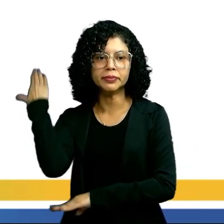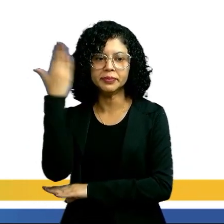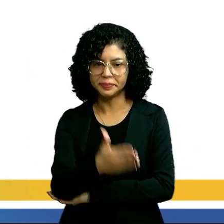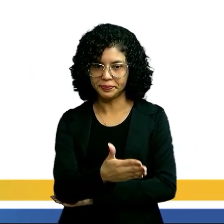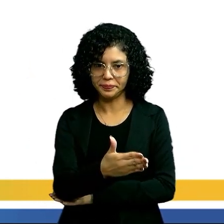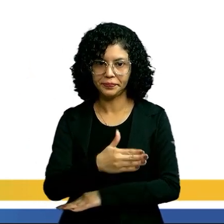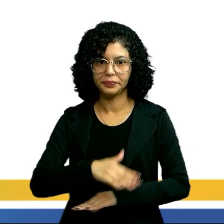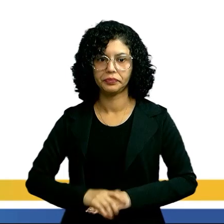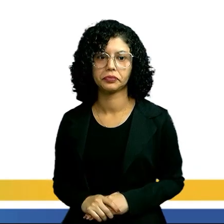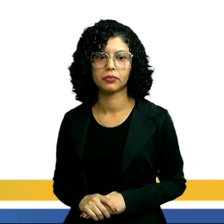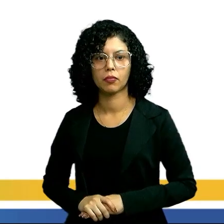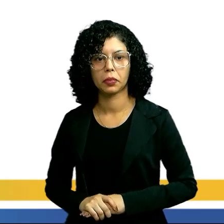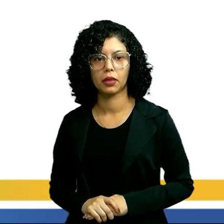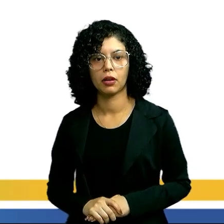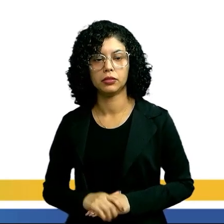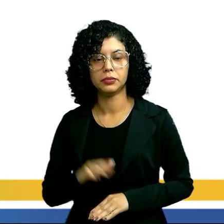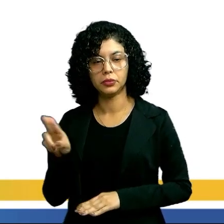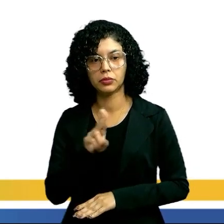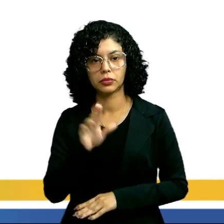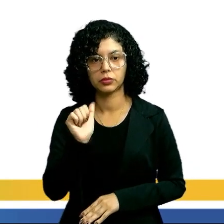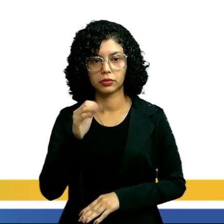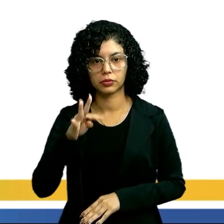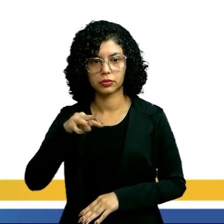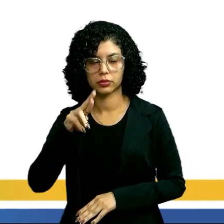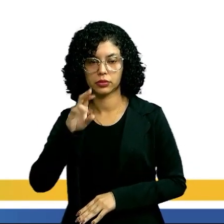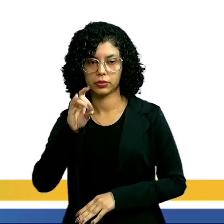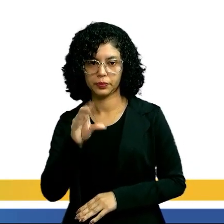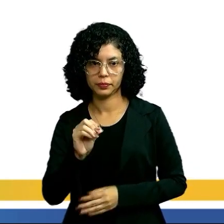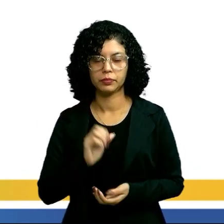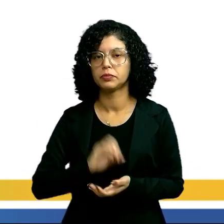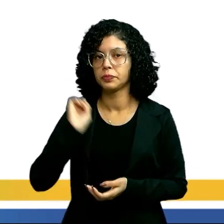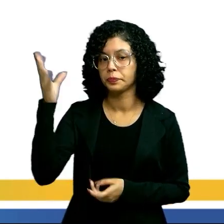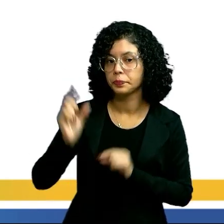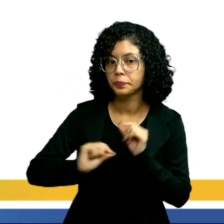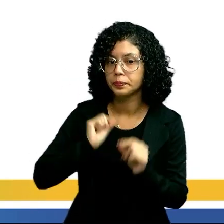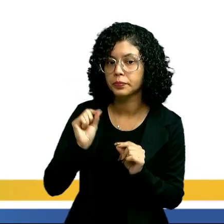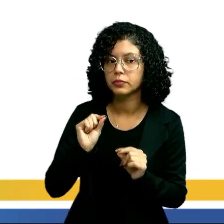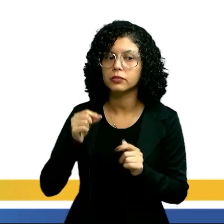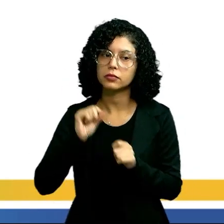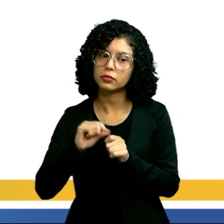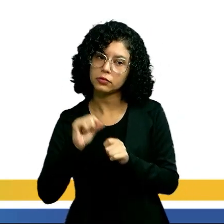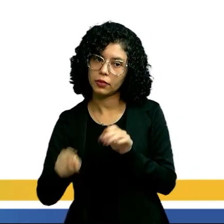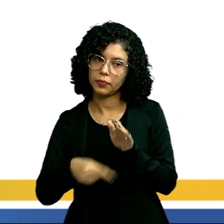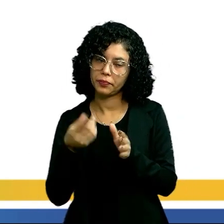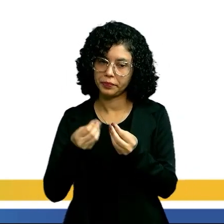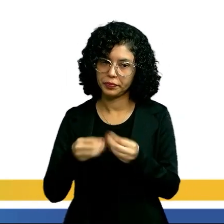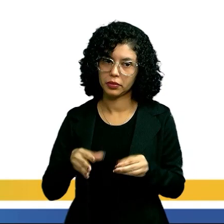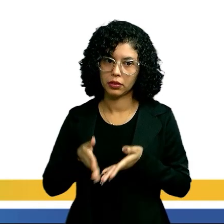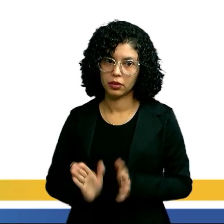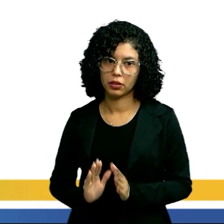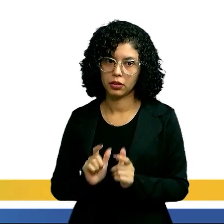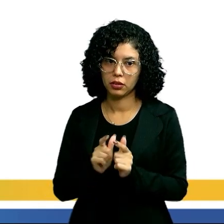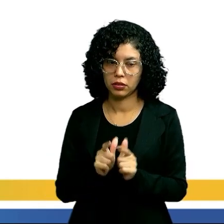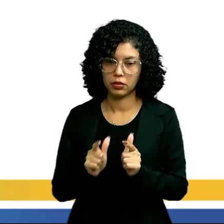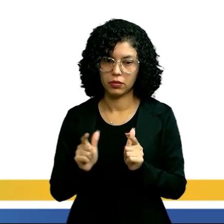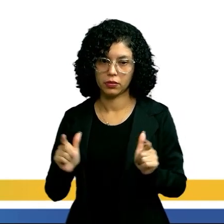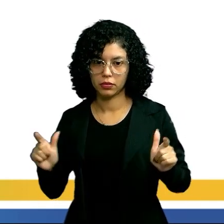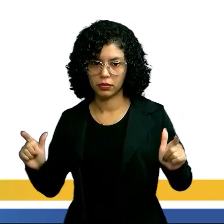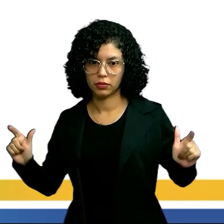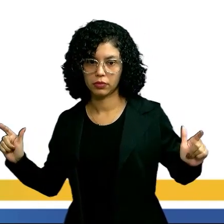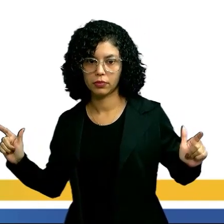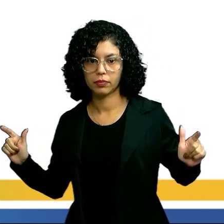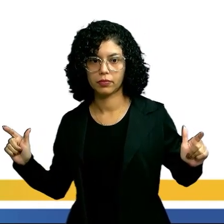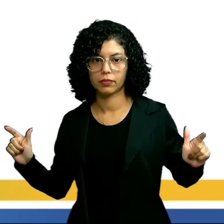desenvolvimento é direto. Ele é chamado de ametábulo. O que que acontece? A partir do momento que ele nasce, ele vai crescendo e não sofre